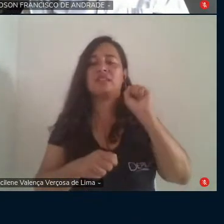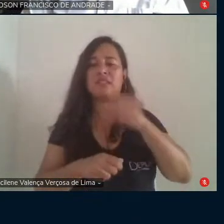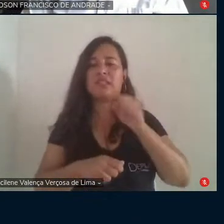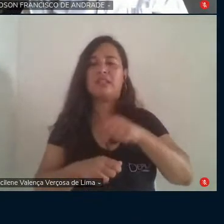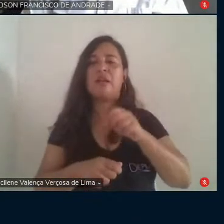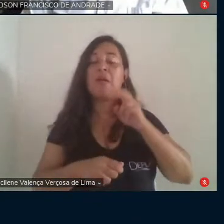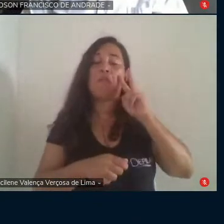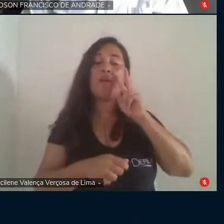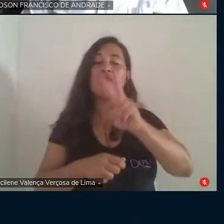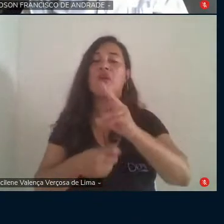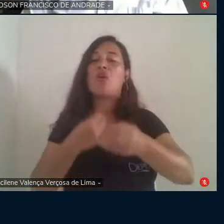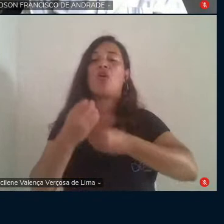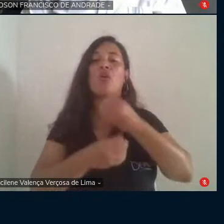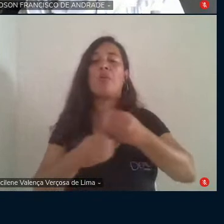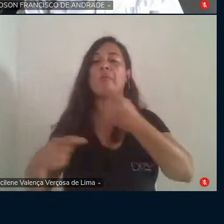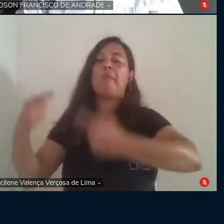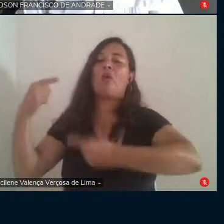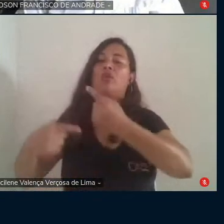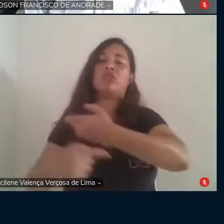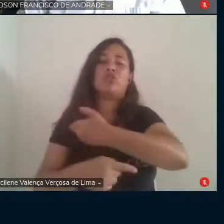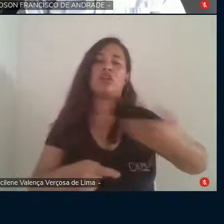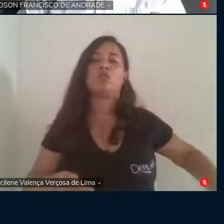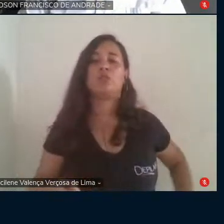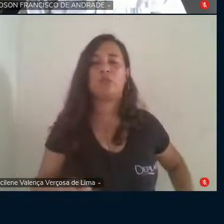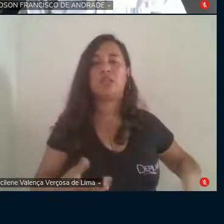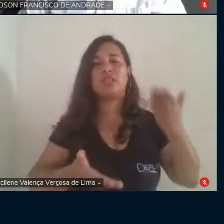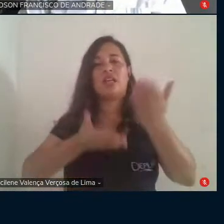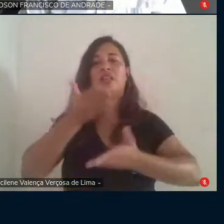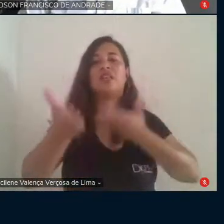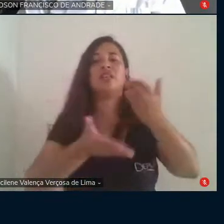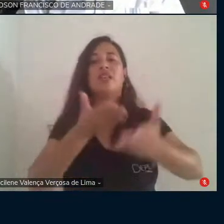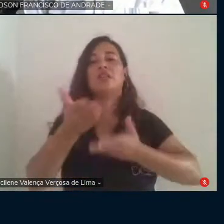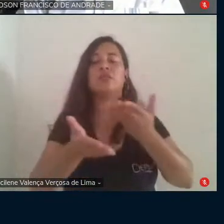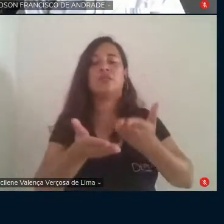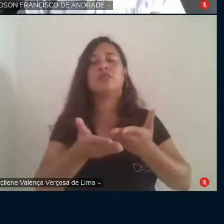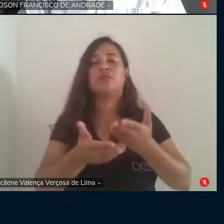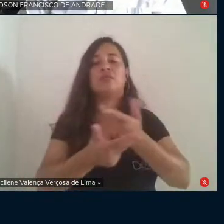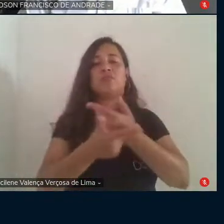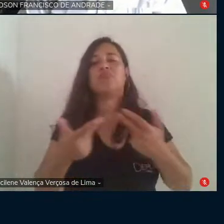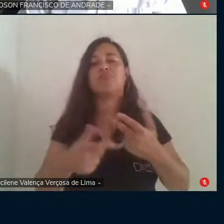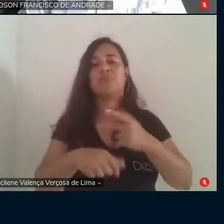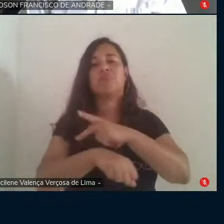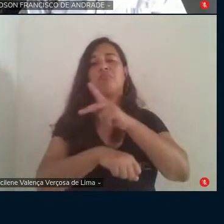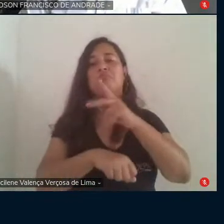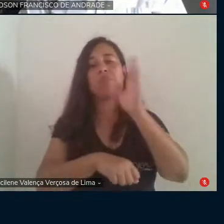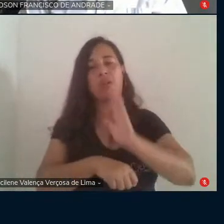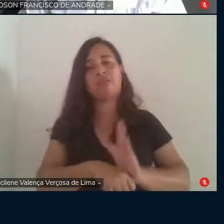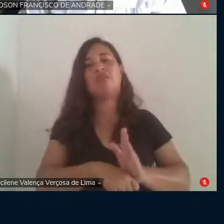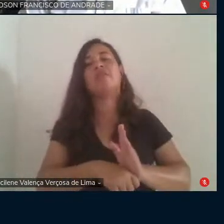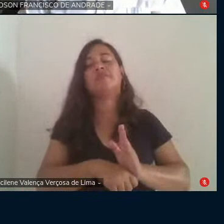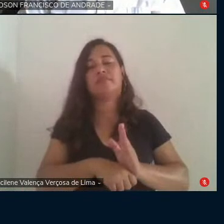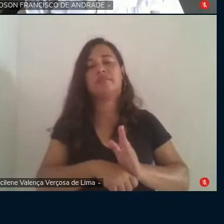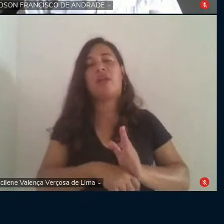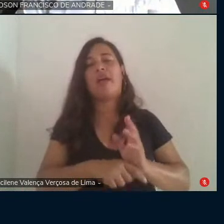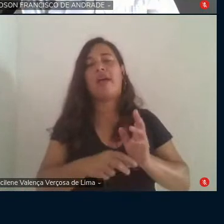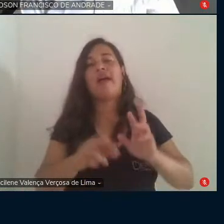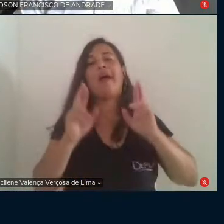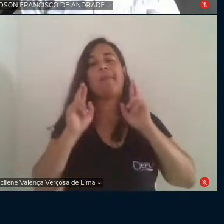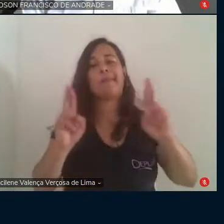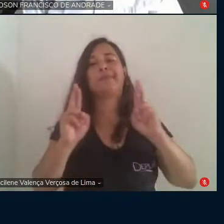públicas de atendimento às demandas do povo brasileiro. Então, essa é uma perspectiva